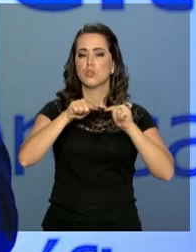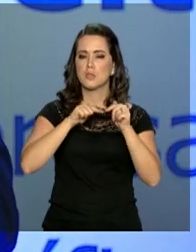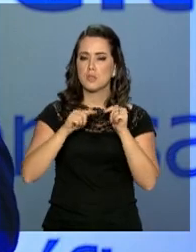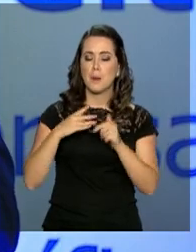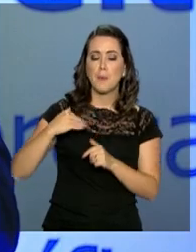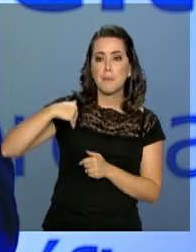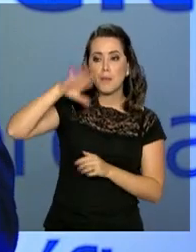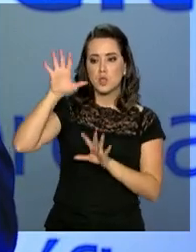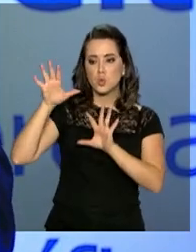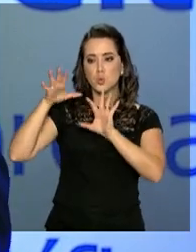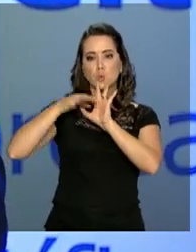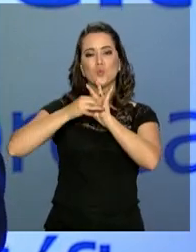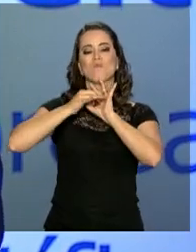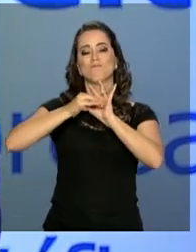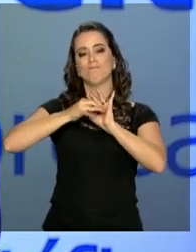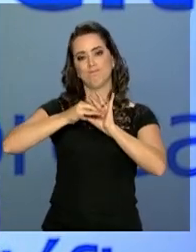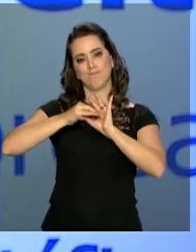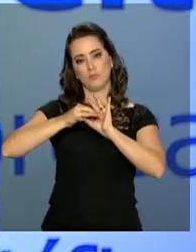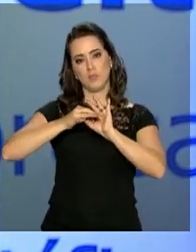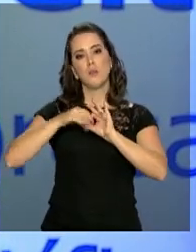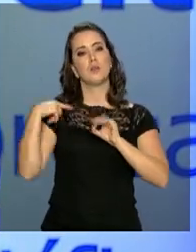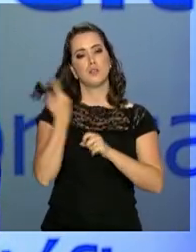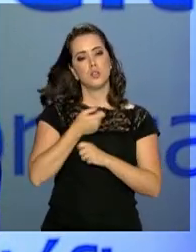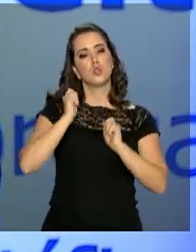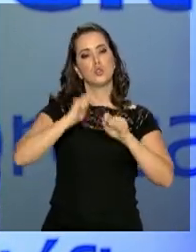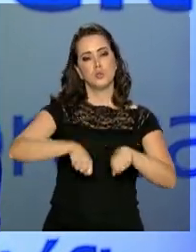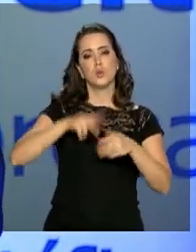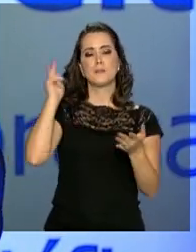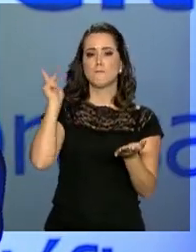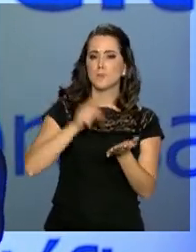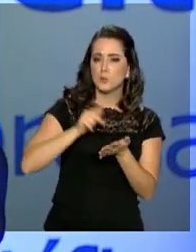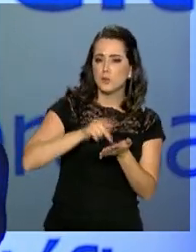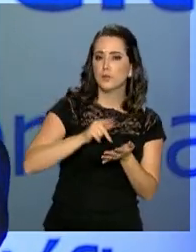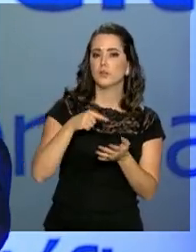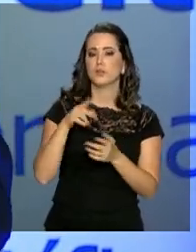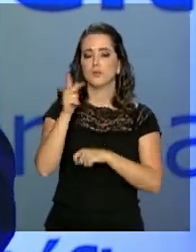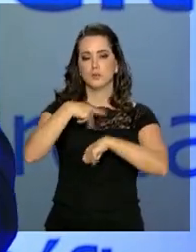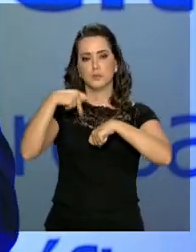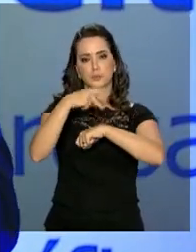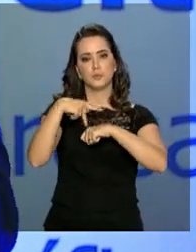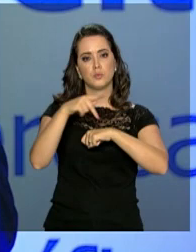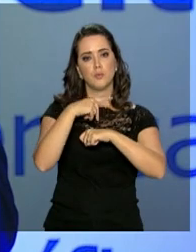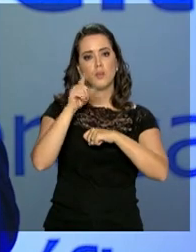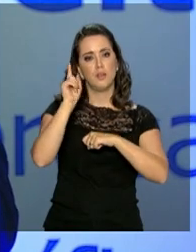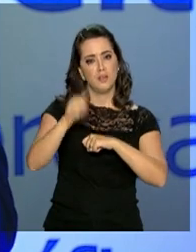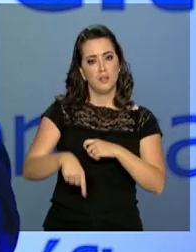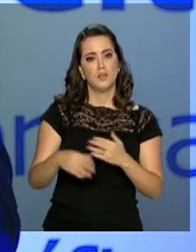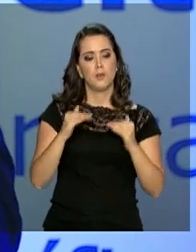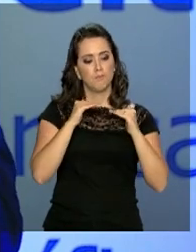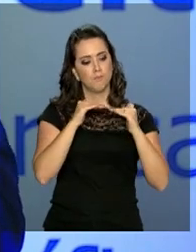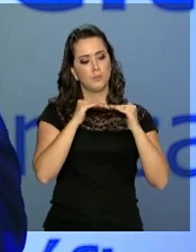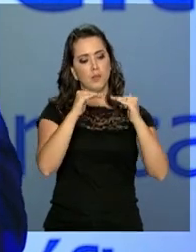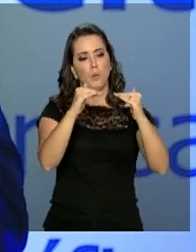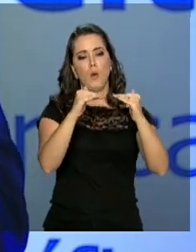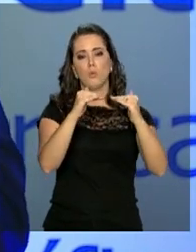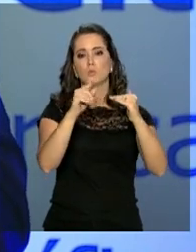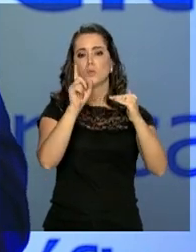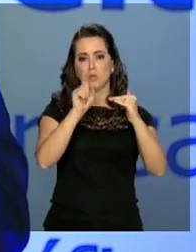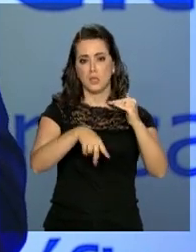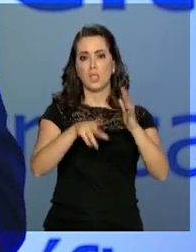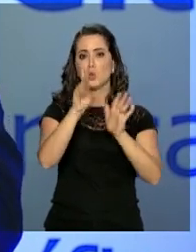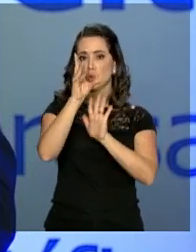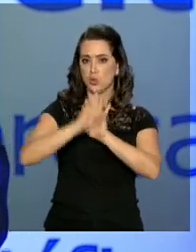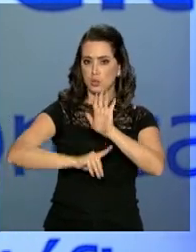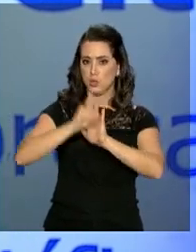vez mais unidos, para que a gente possa, de fato, ter um país que seja igual e que os